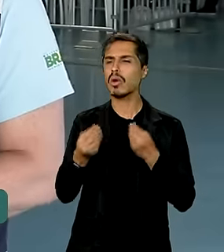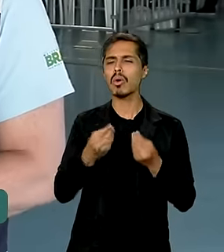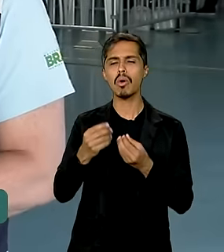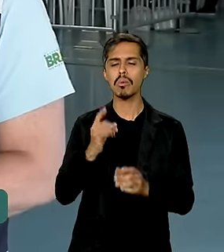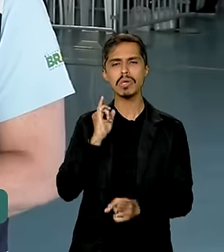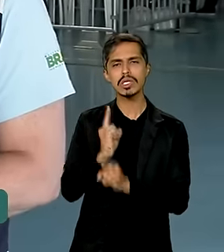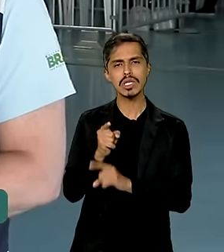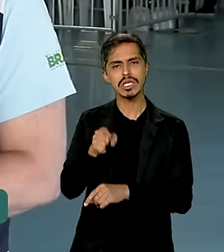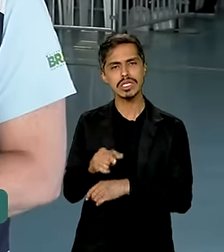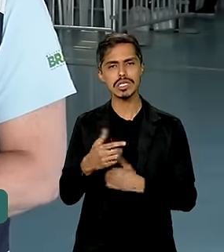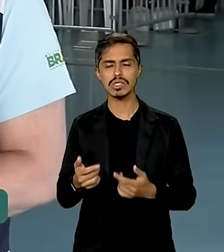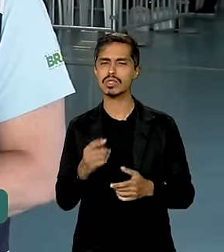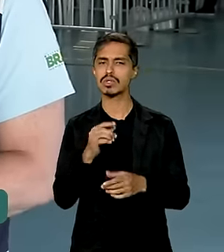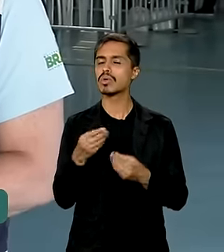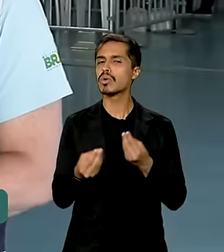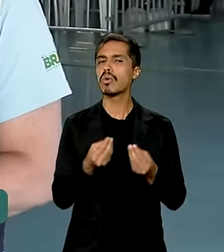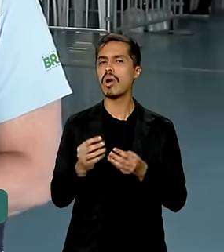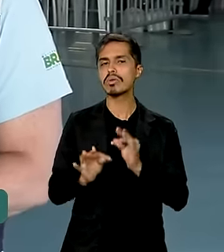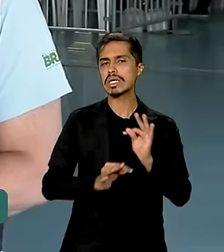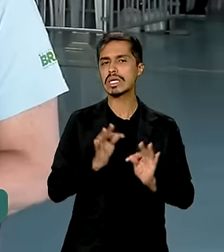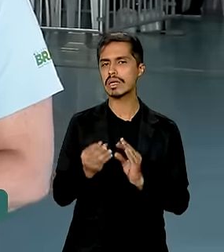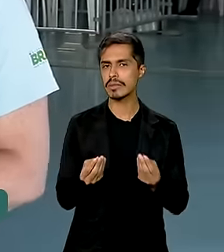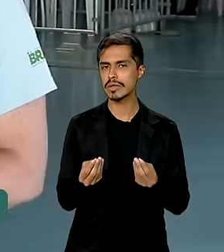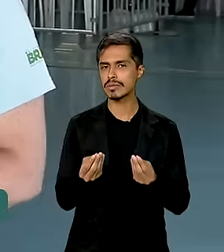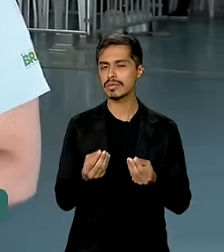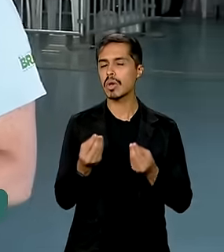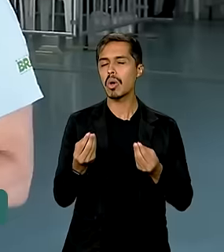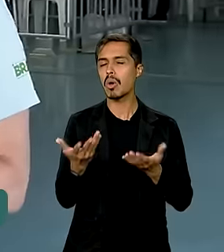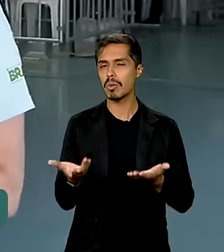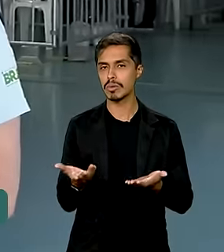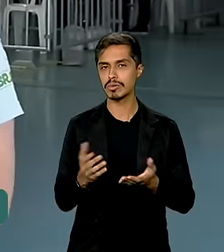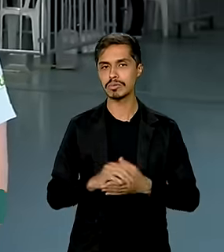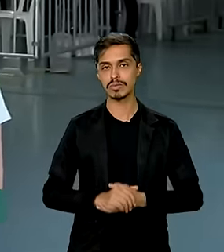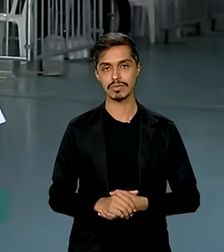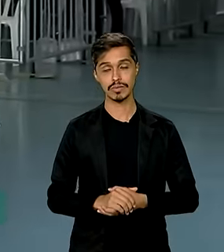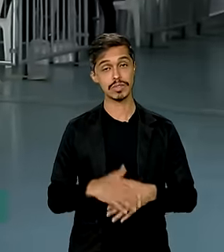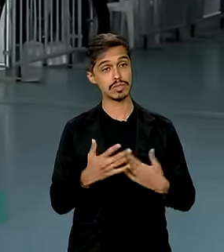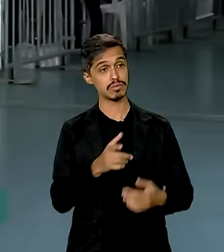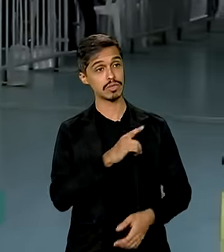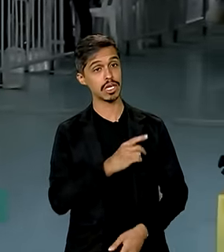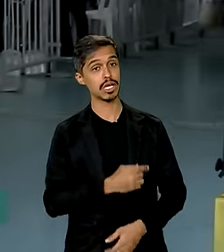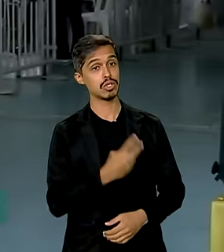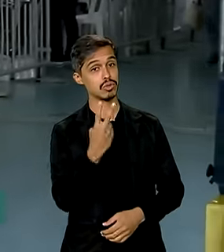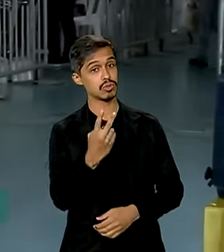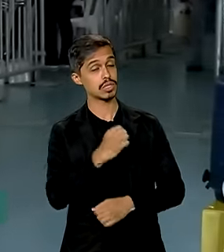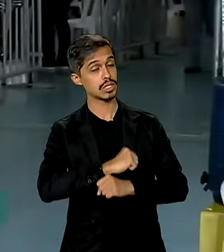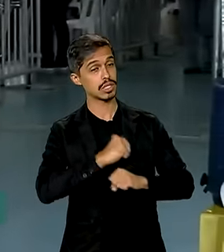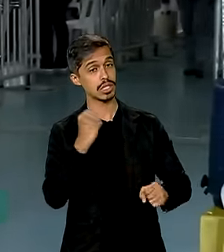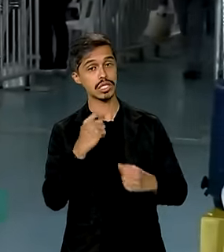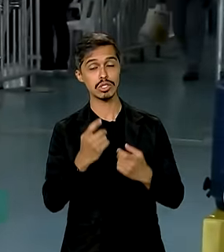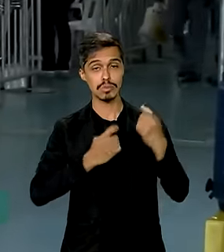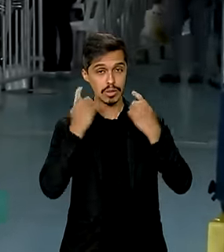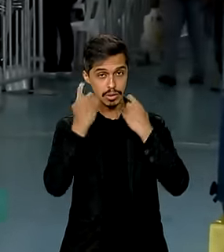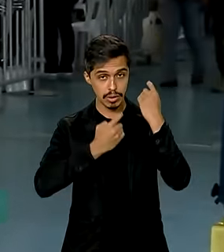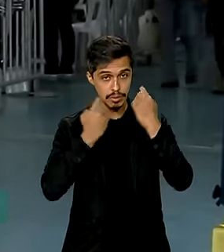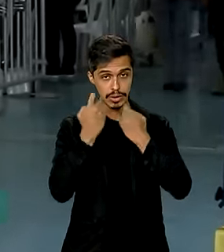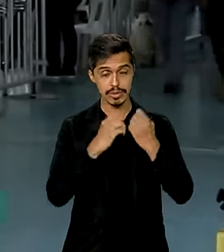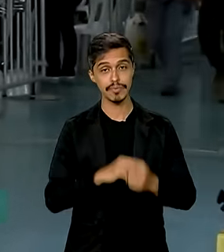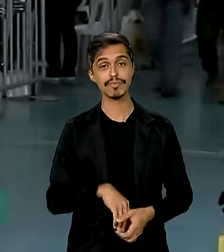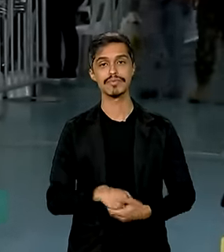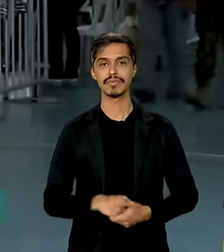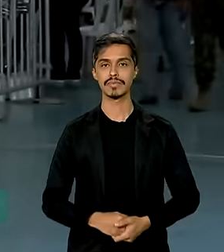Qual o tratamento? O que deve fazer esse cidadão? Então nós temos duas grandes preocupações em termos de doenças.